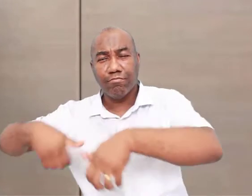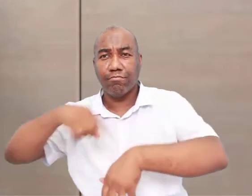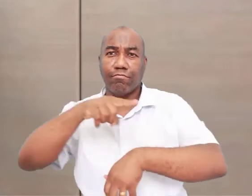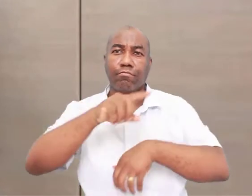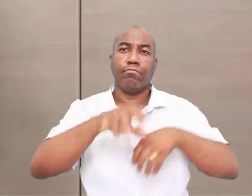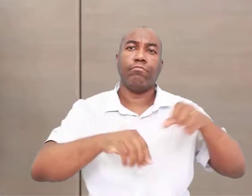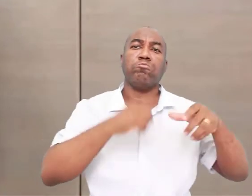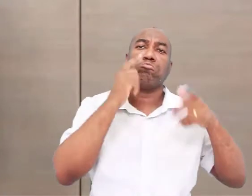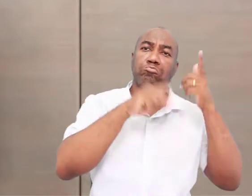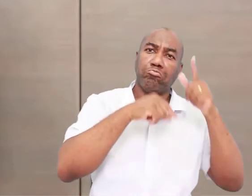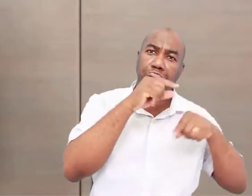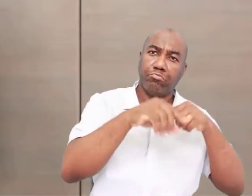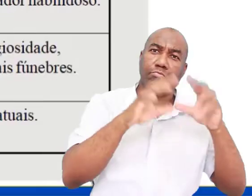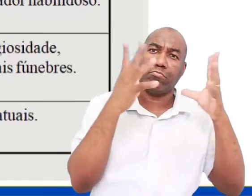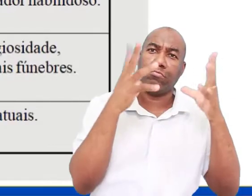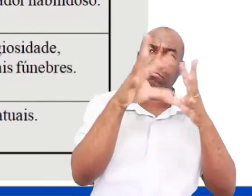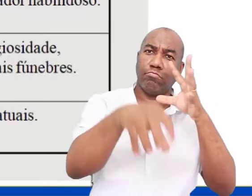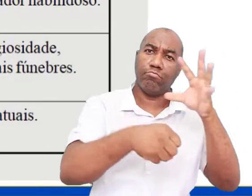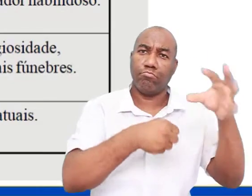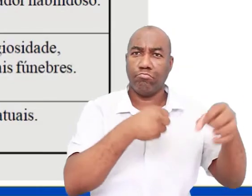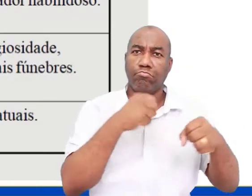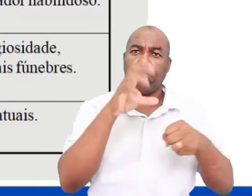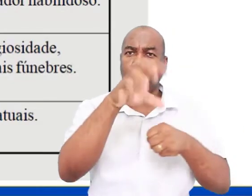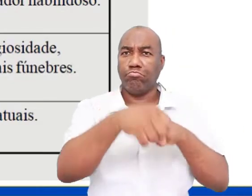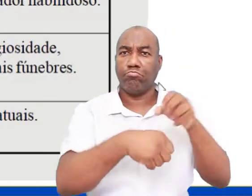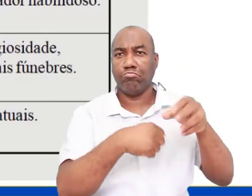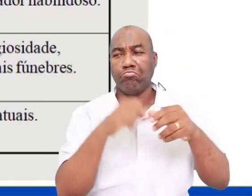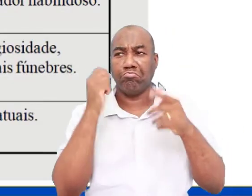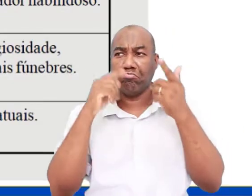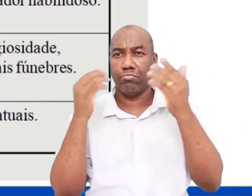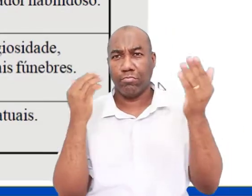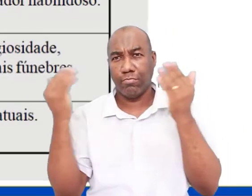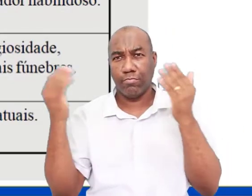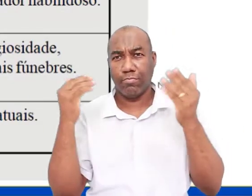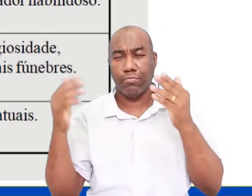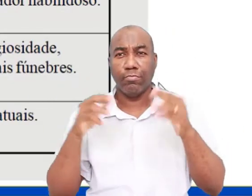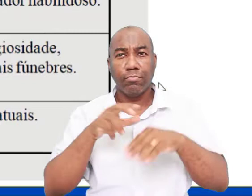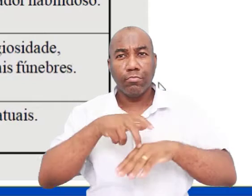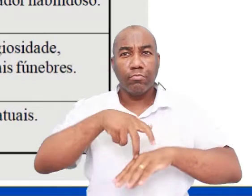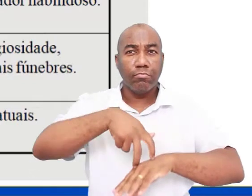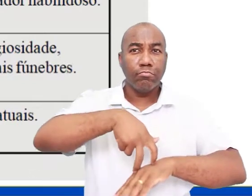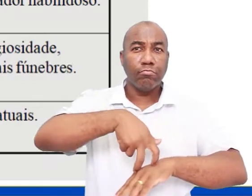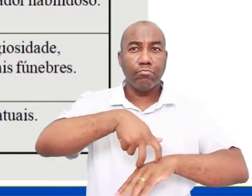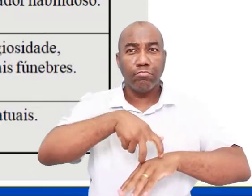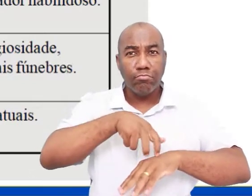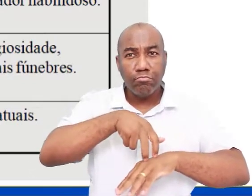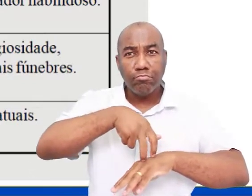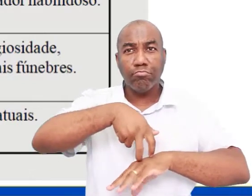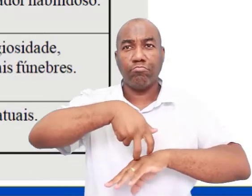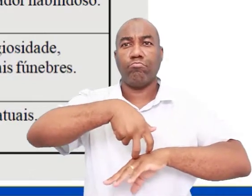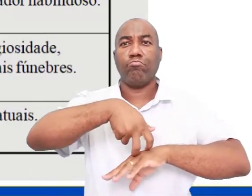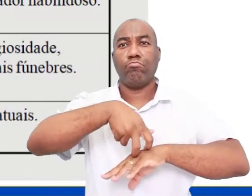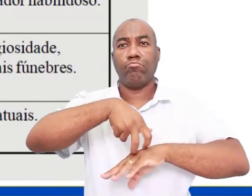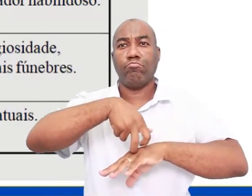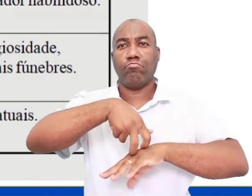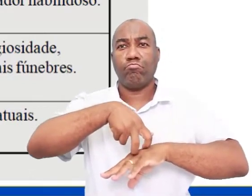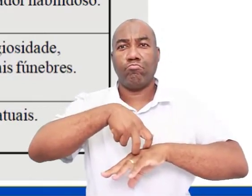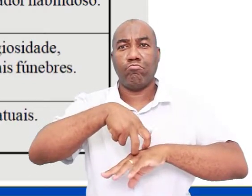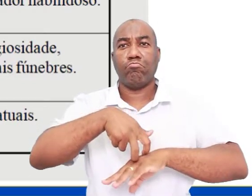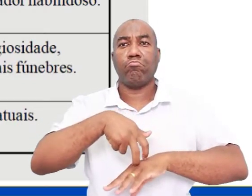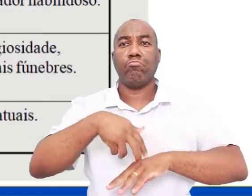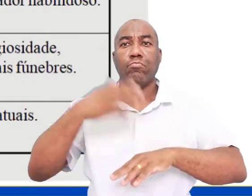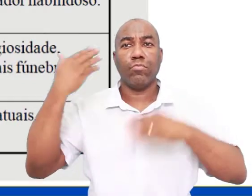dele é bem maior do que o dos macacos, né? E ele já tem uma postura semi-ereca, quer dizer, já começa a se diferenciar dos demais animais. Já